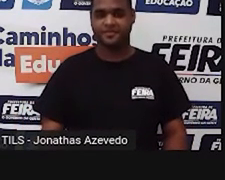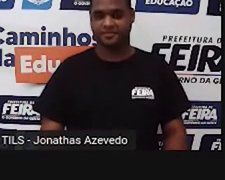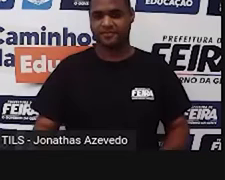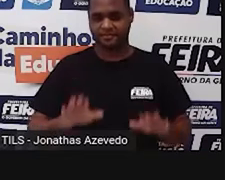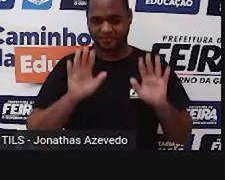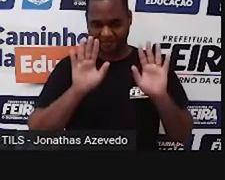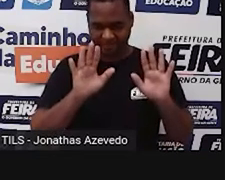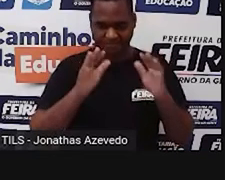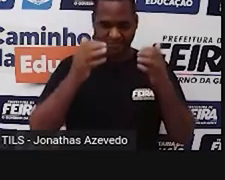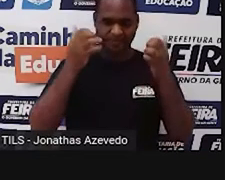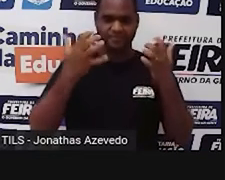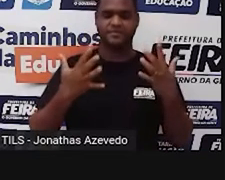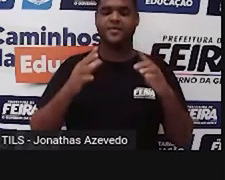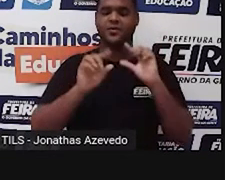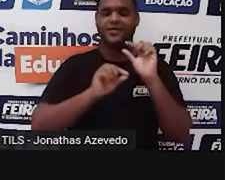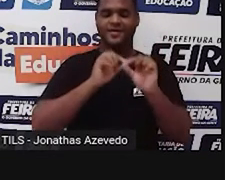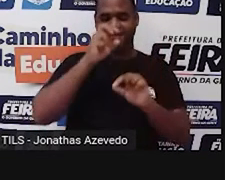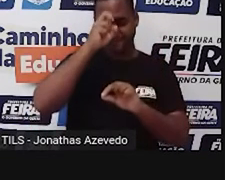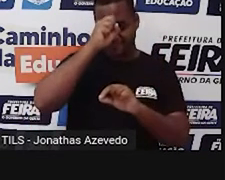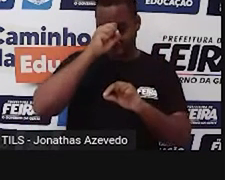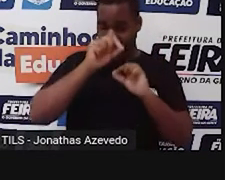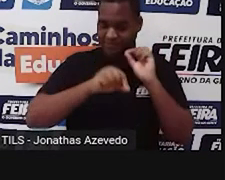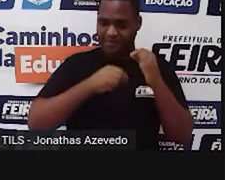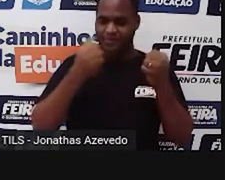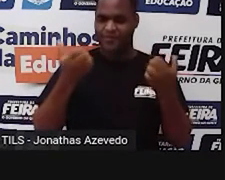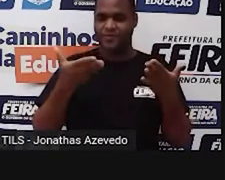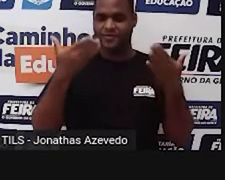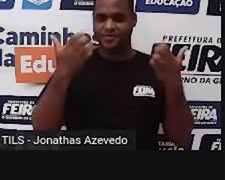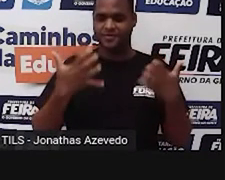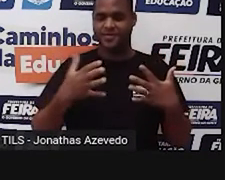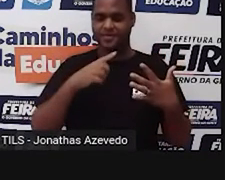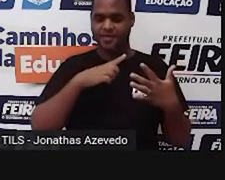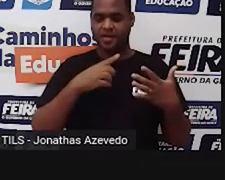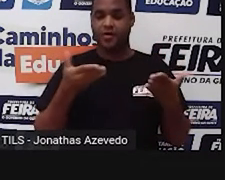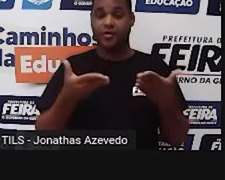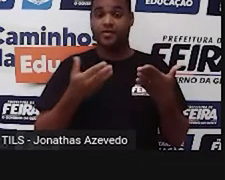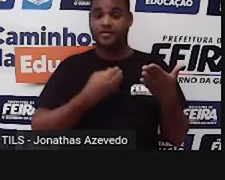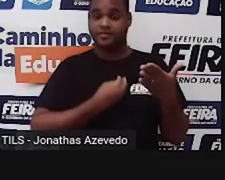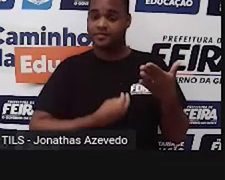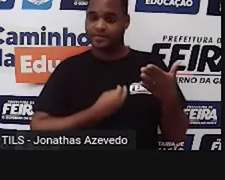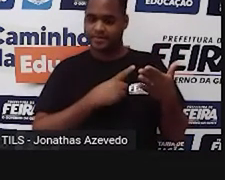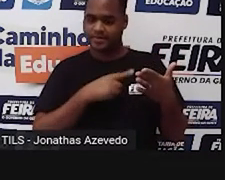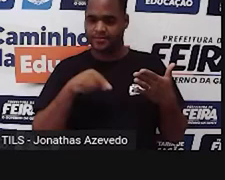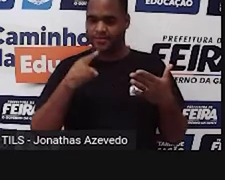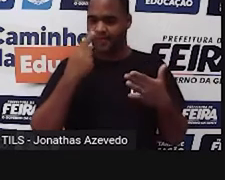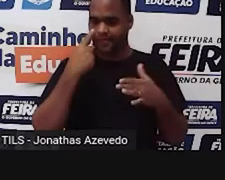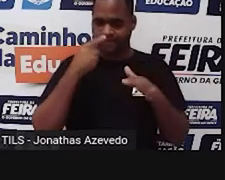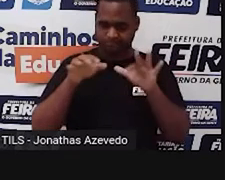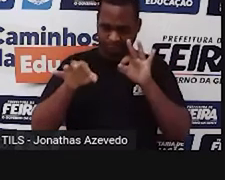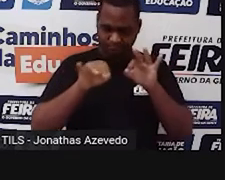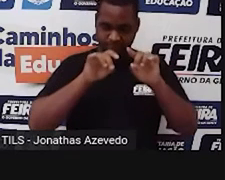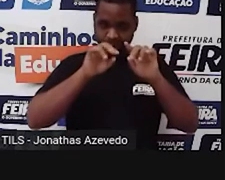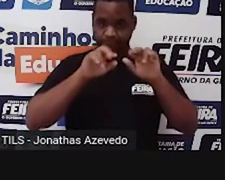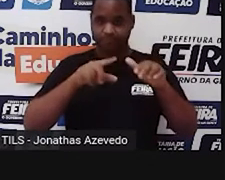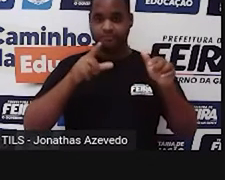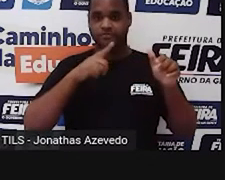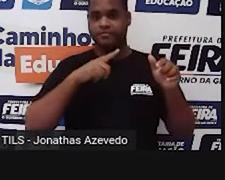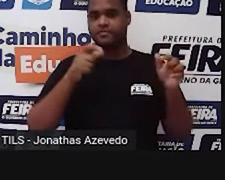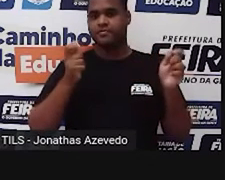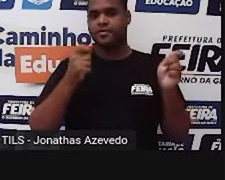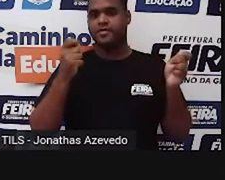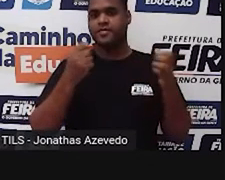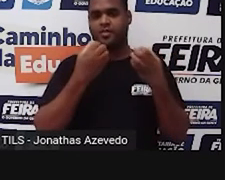Mas o que é que nós vamos aprender nessa aula aqui e agora? A gente vai resolver coisas, tá?